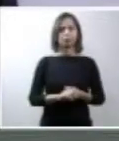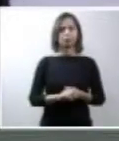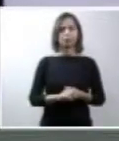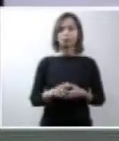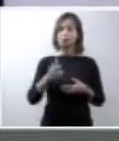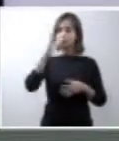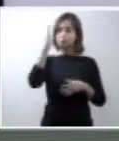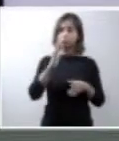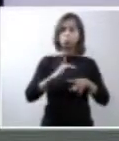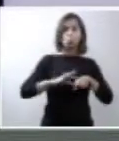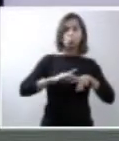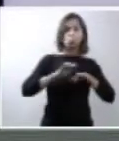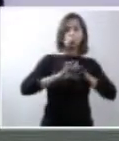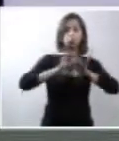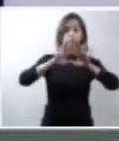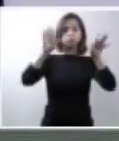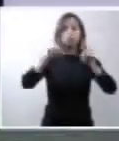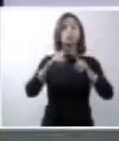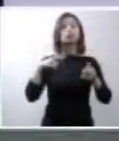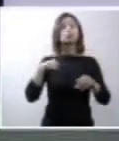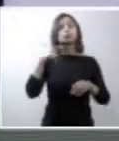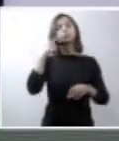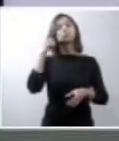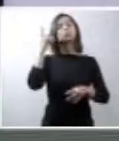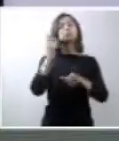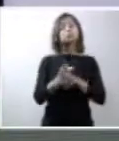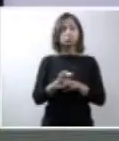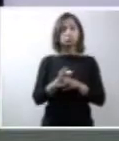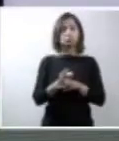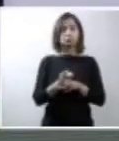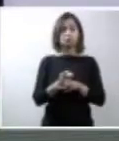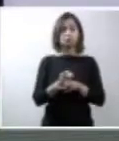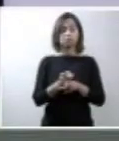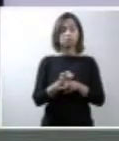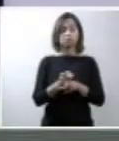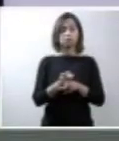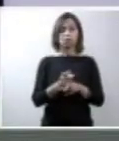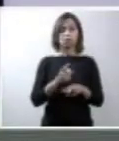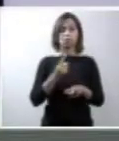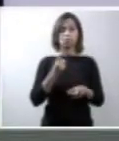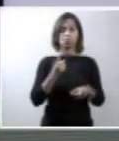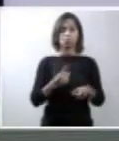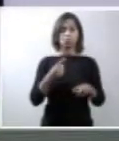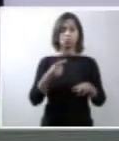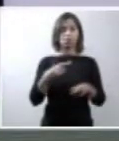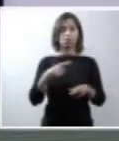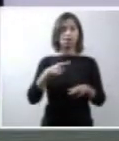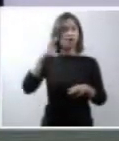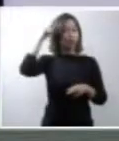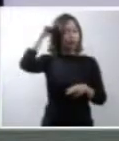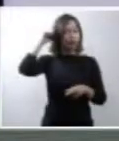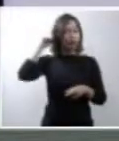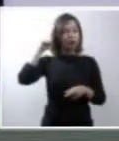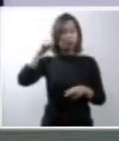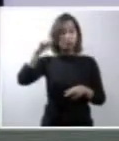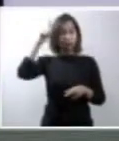ocorre quando se verifica a detectação da anencefalia